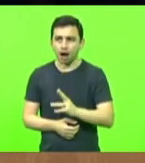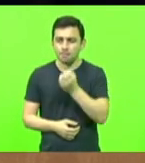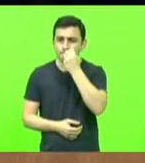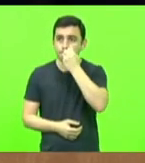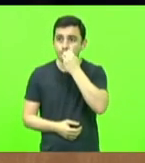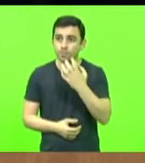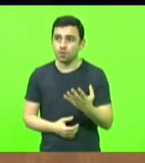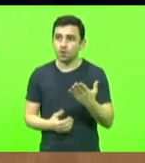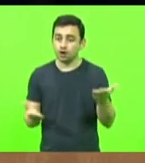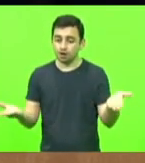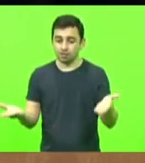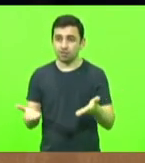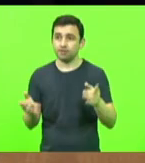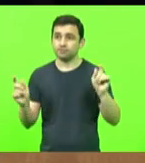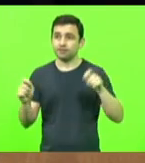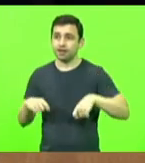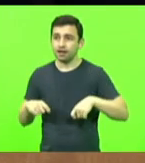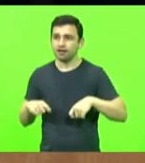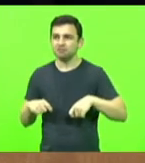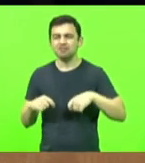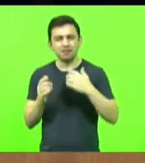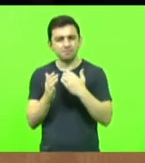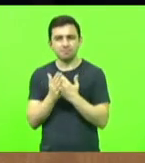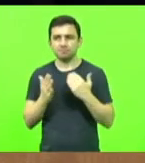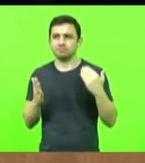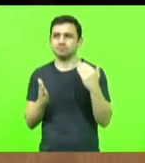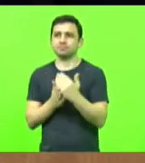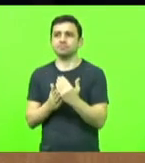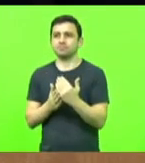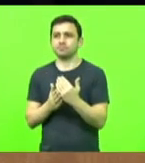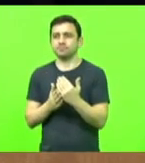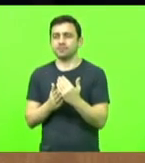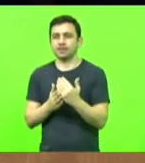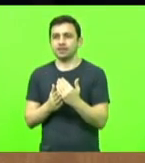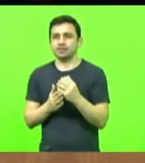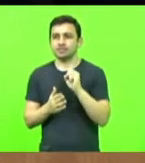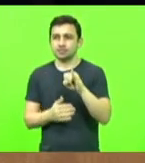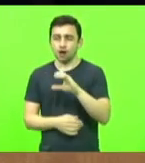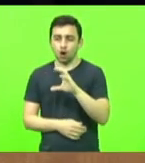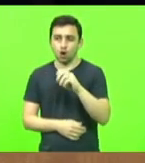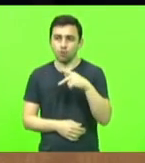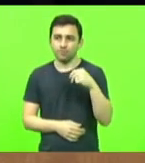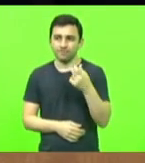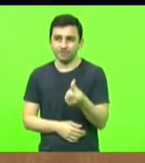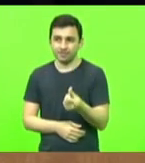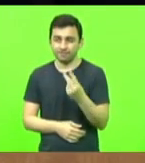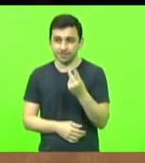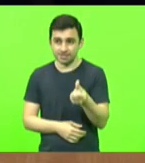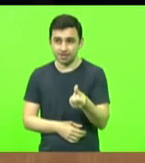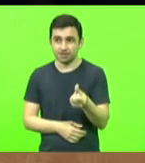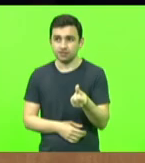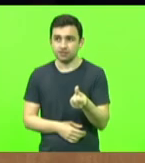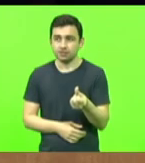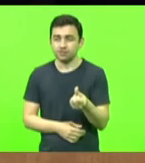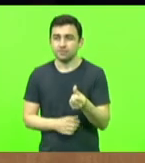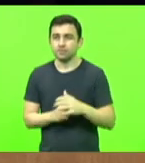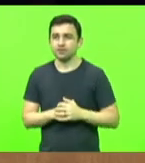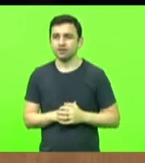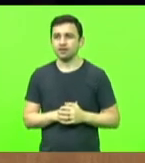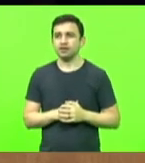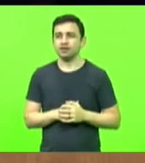em condições de irmos além. Se a COP26 em Glesgo, as